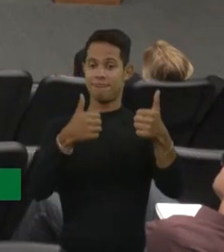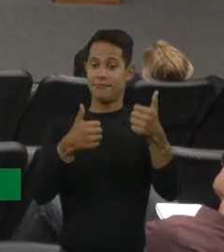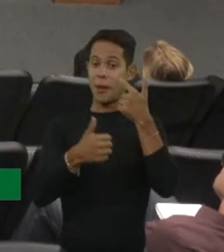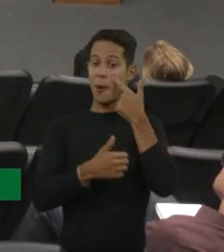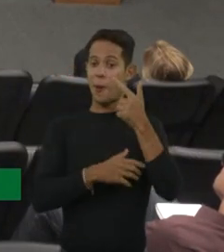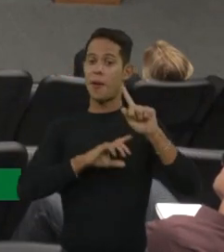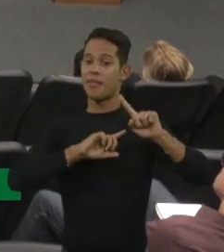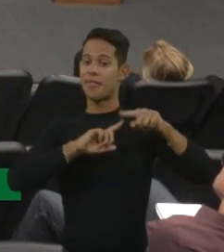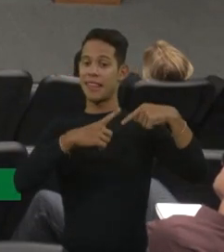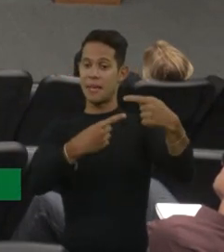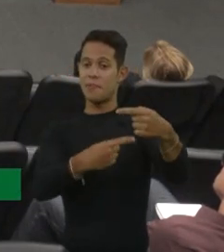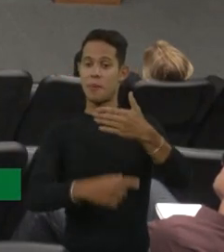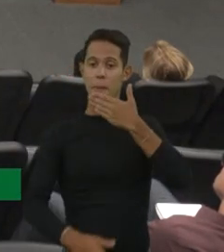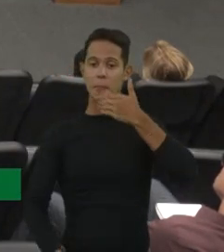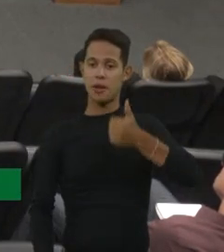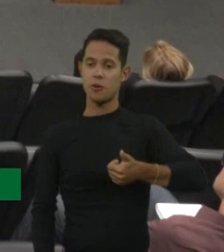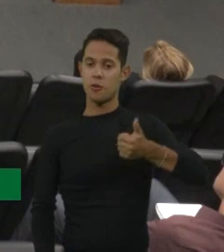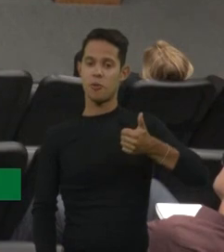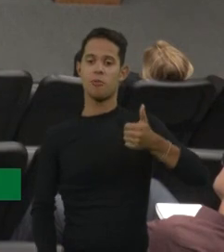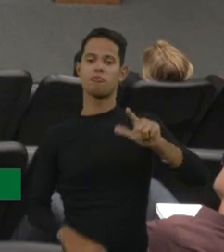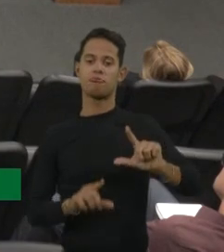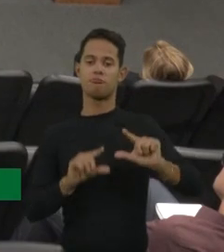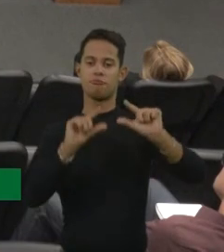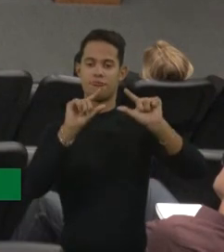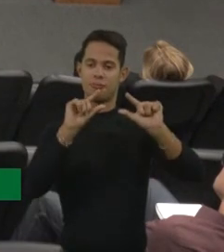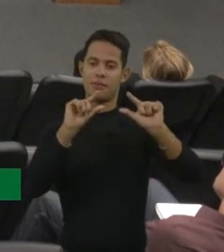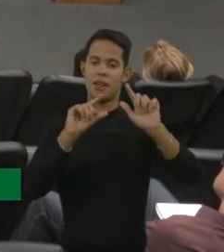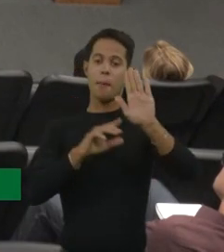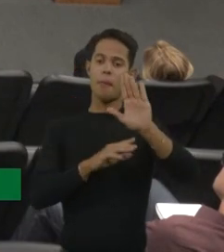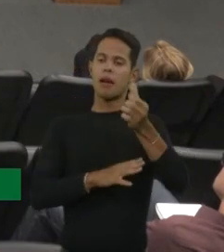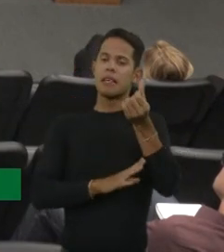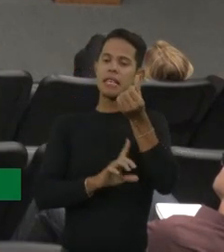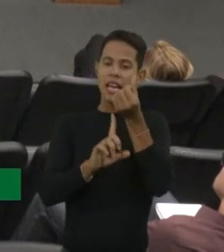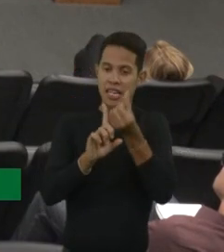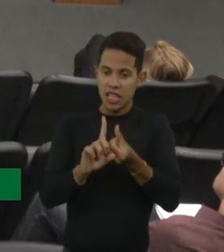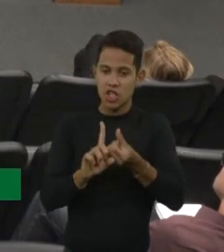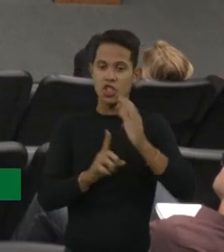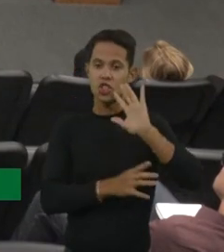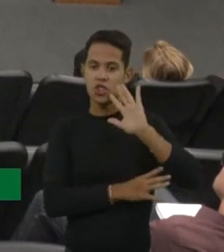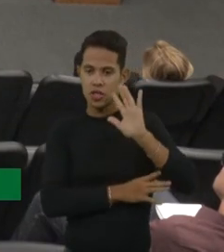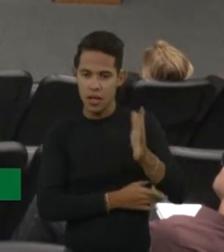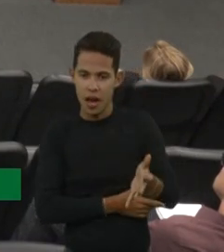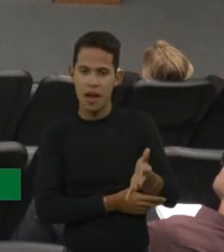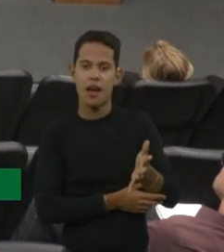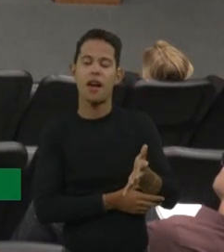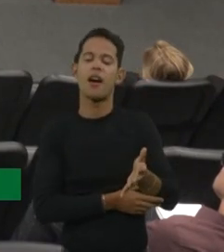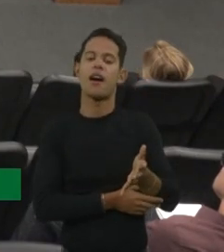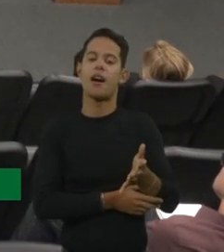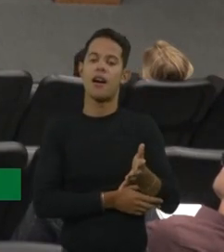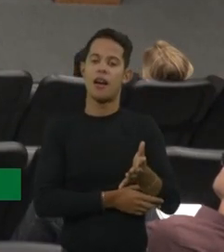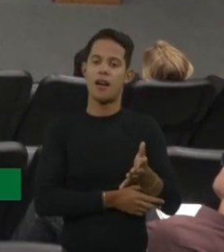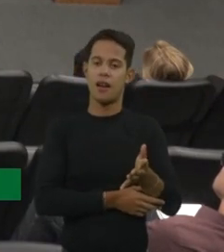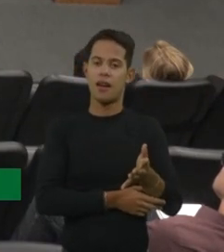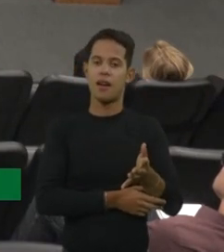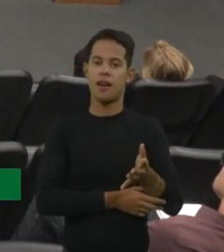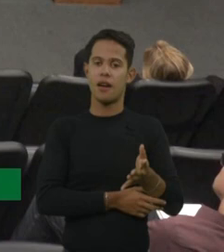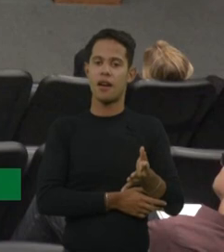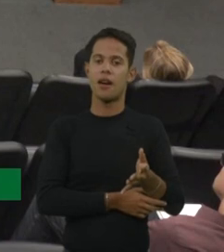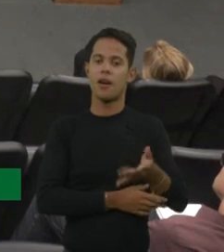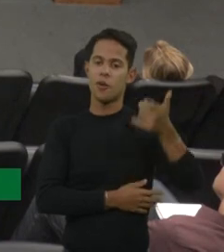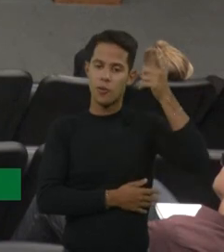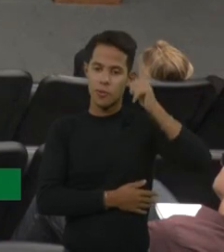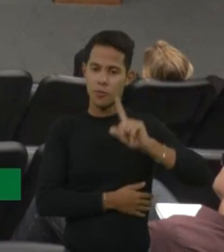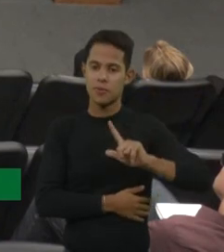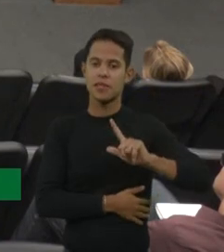ataque, ela tinha melhorado um pouquinho, mas com seis meses, ela já estava, né, com sustento cefálico firme, começando o